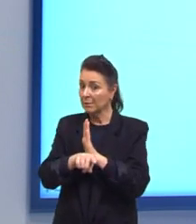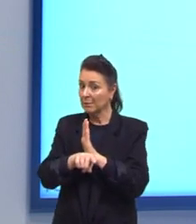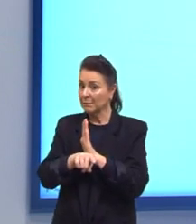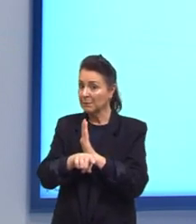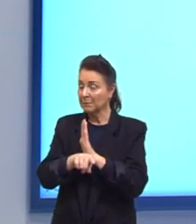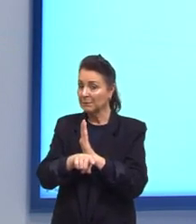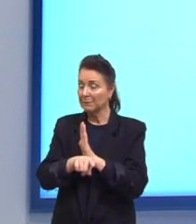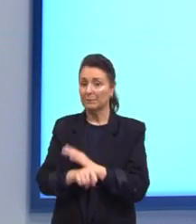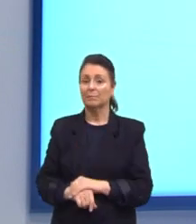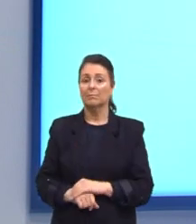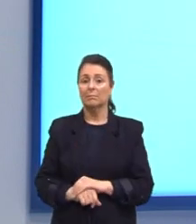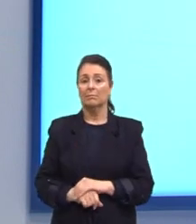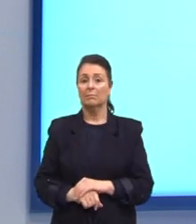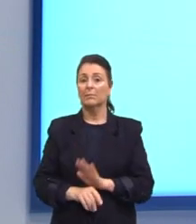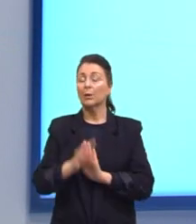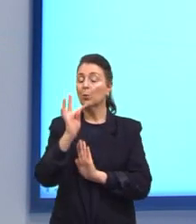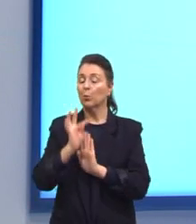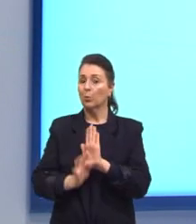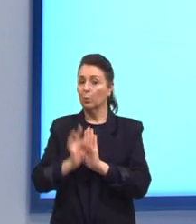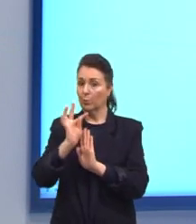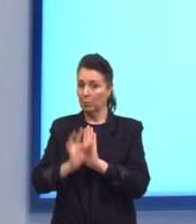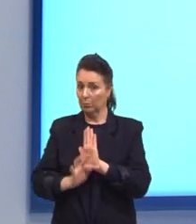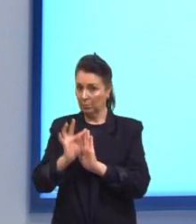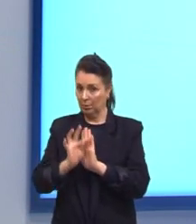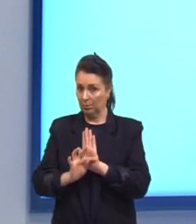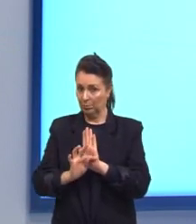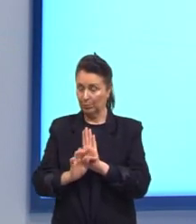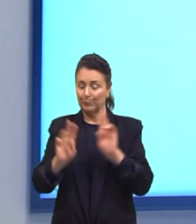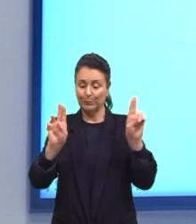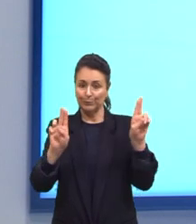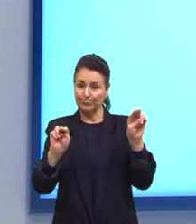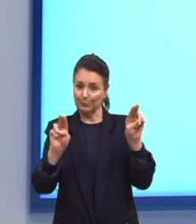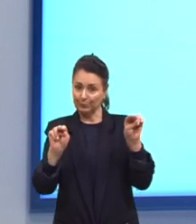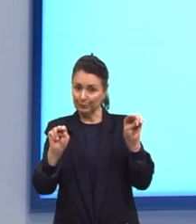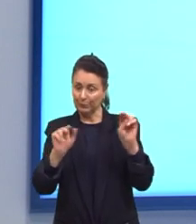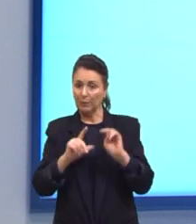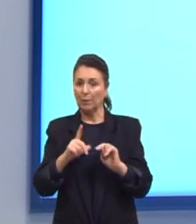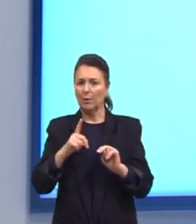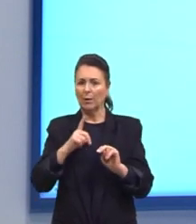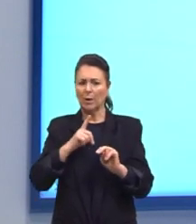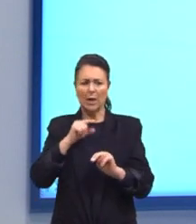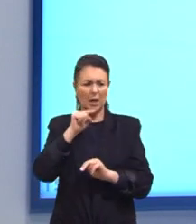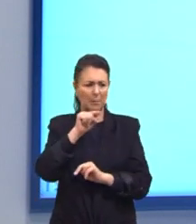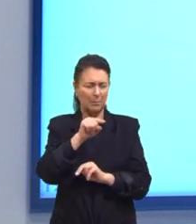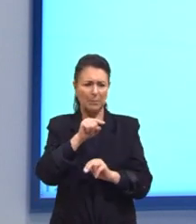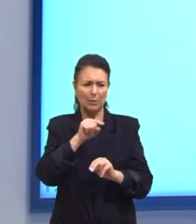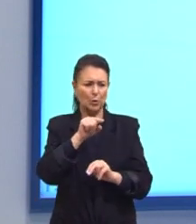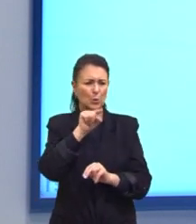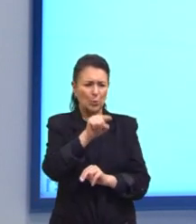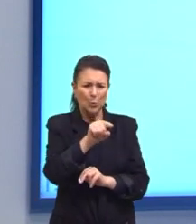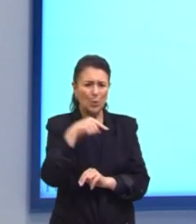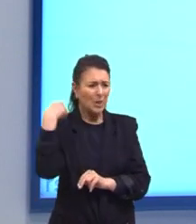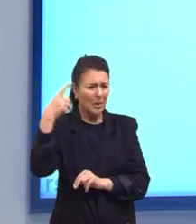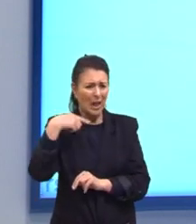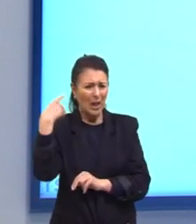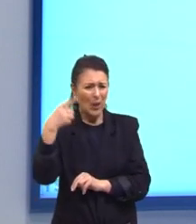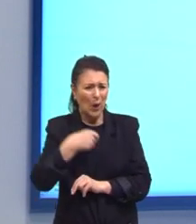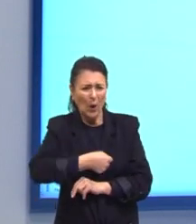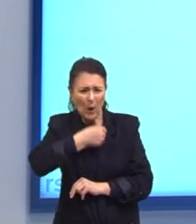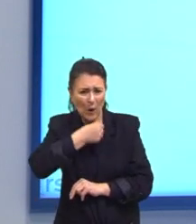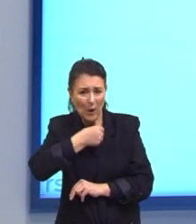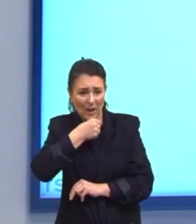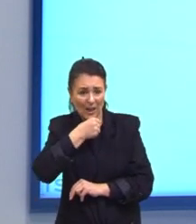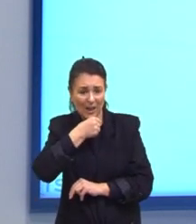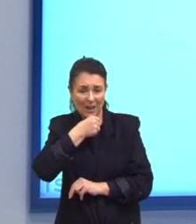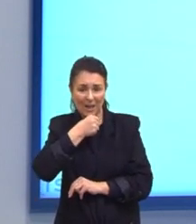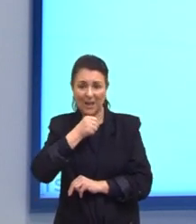No texto O trecho Se está muito louco Veio Caracteriza um uso social